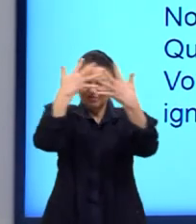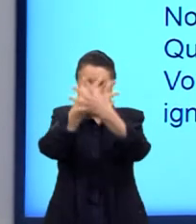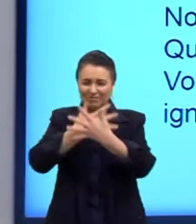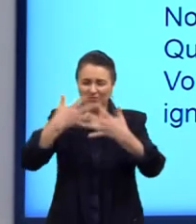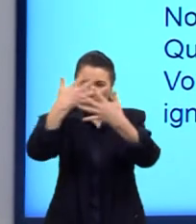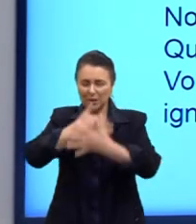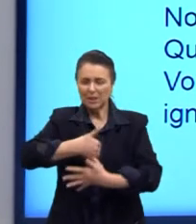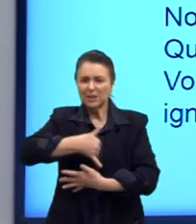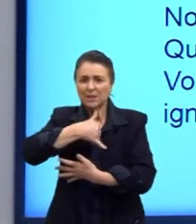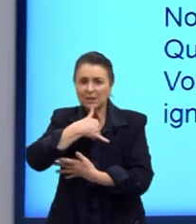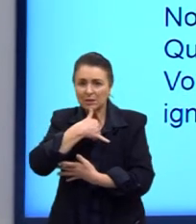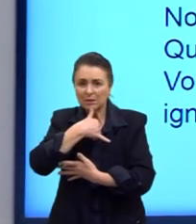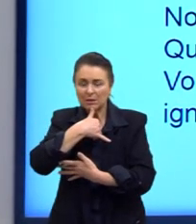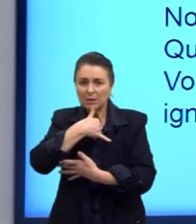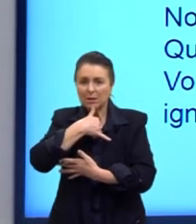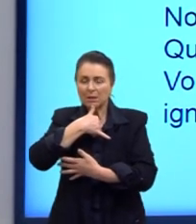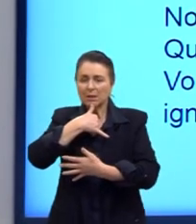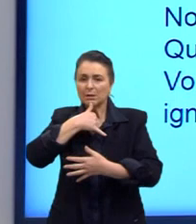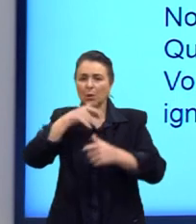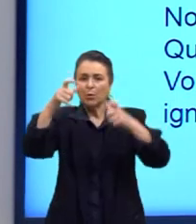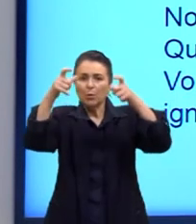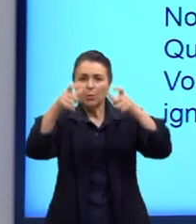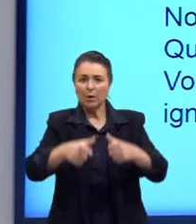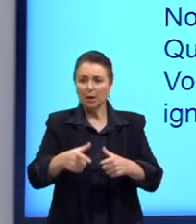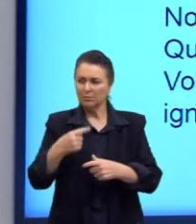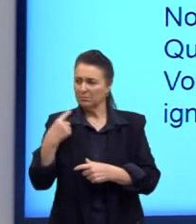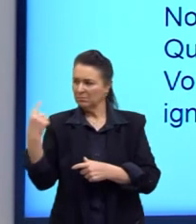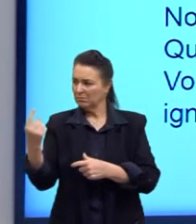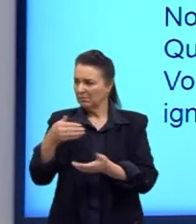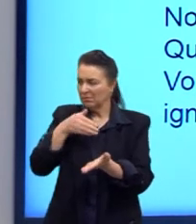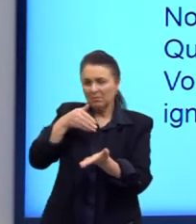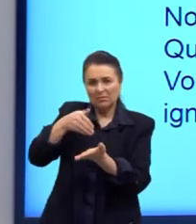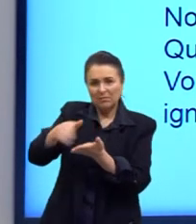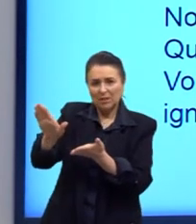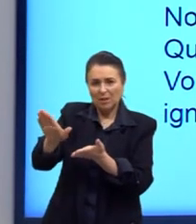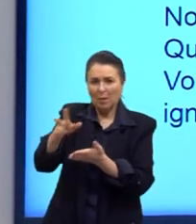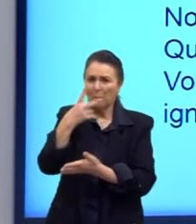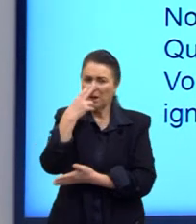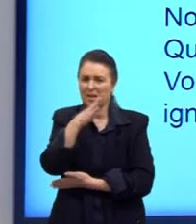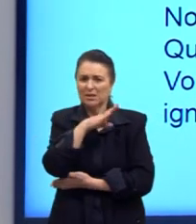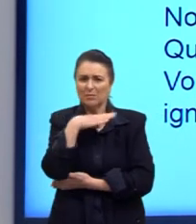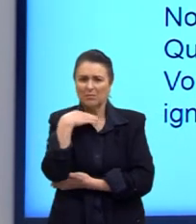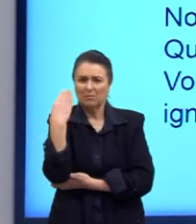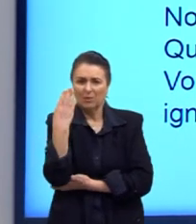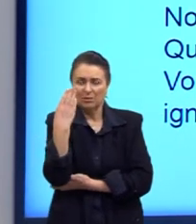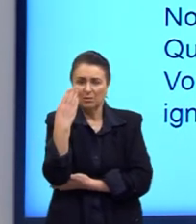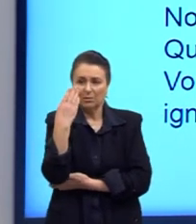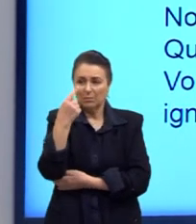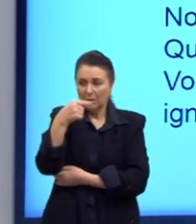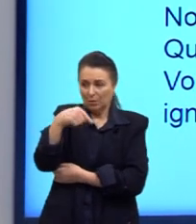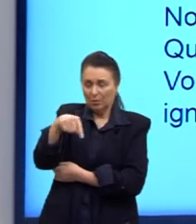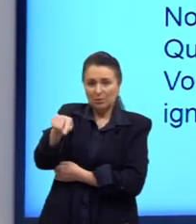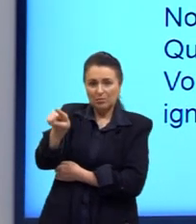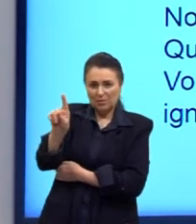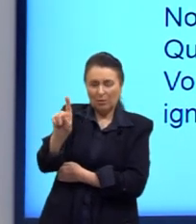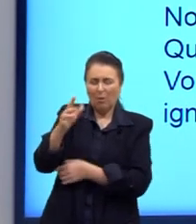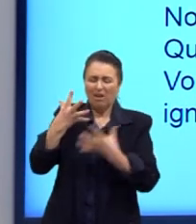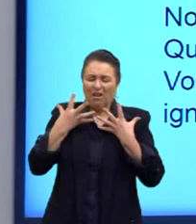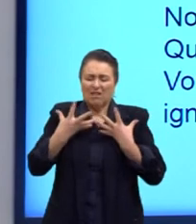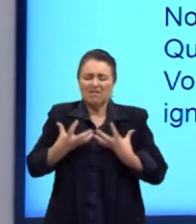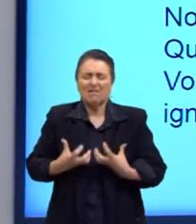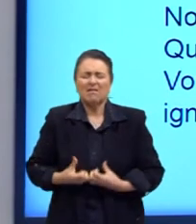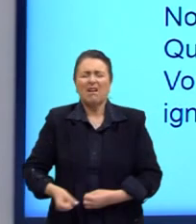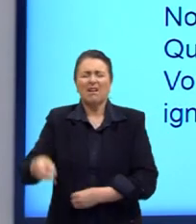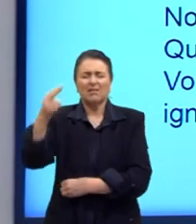tristonhos são ilhas de degredo atroz, funério, para onde vão, fatigadas no